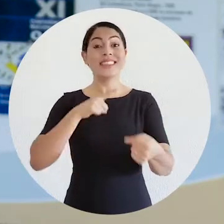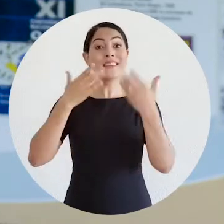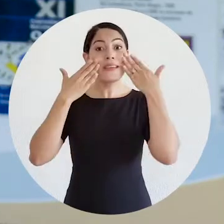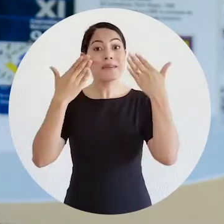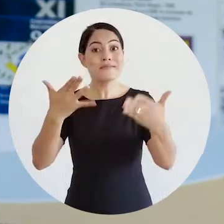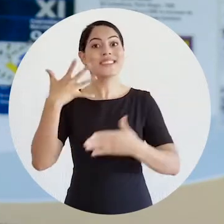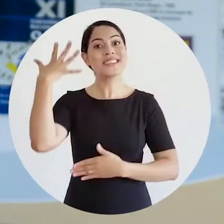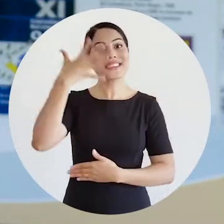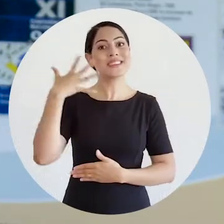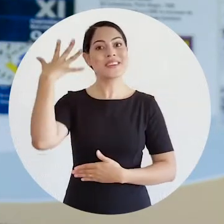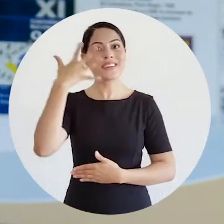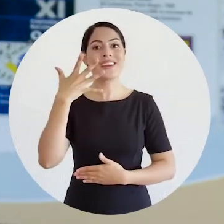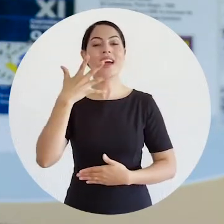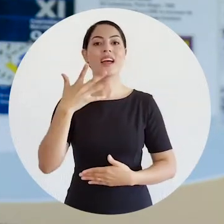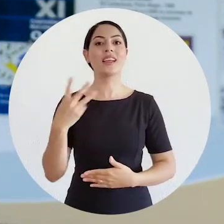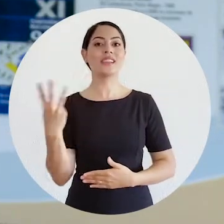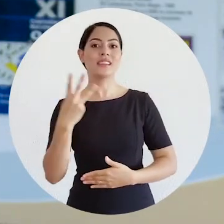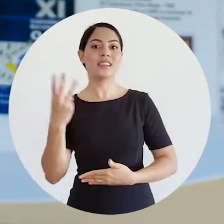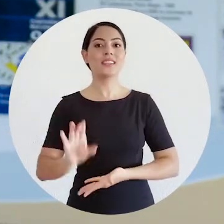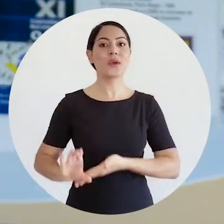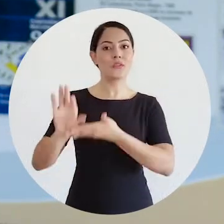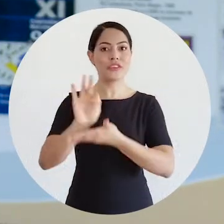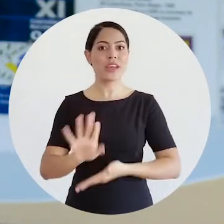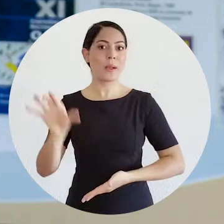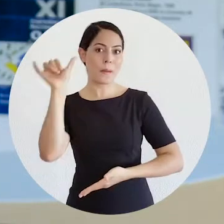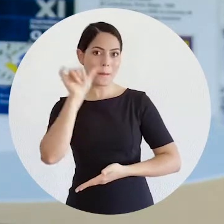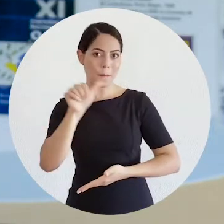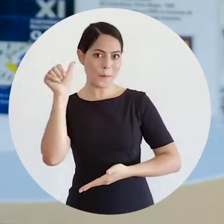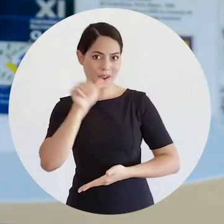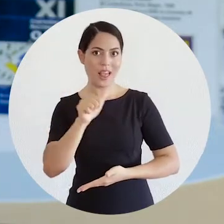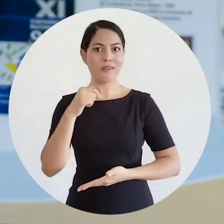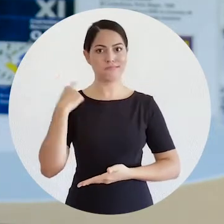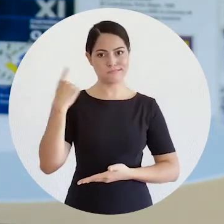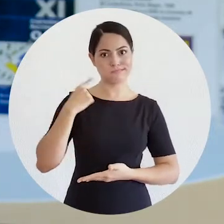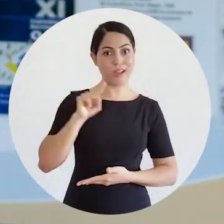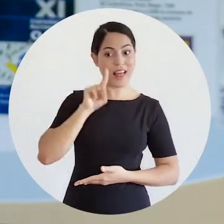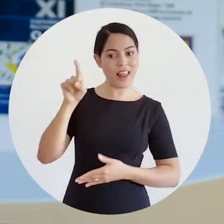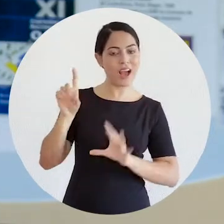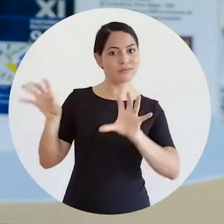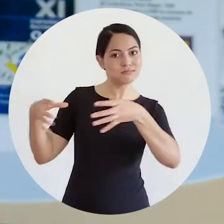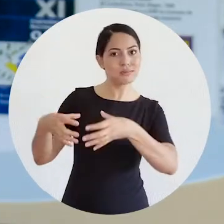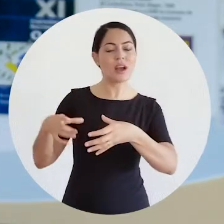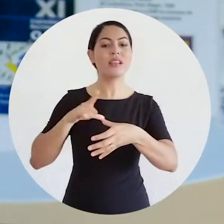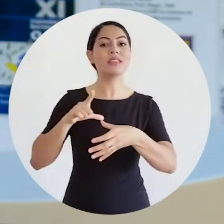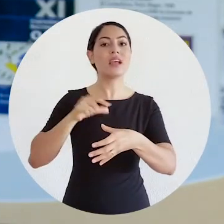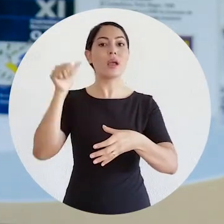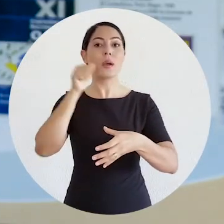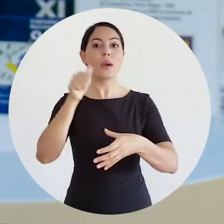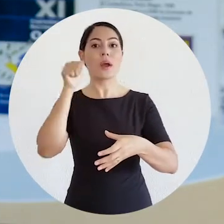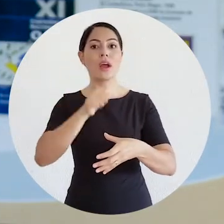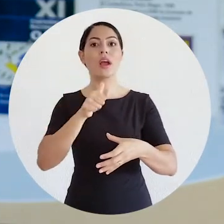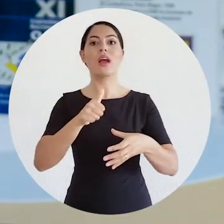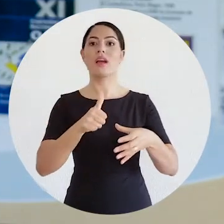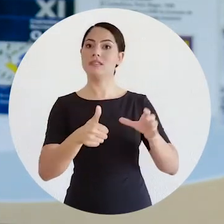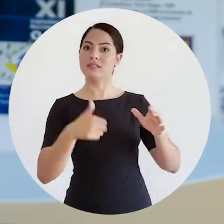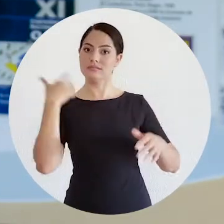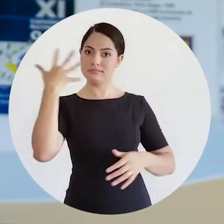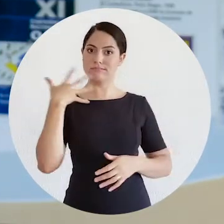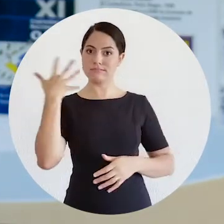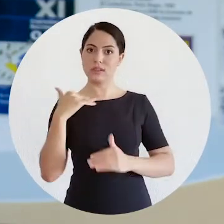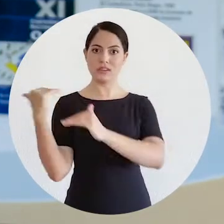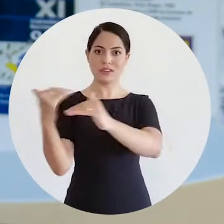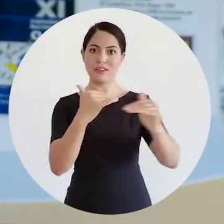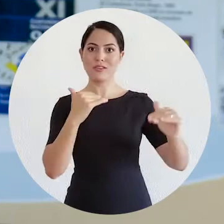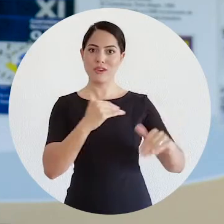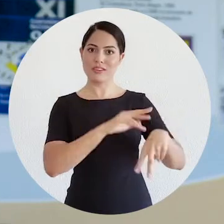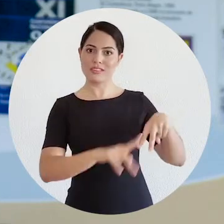numa palestra durante a Terceira Conferência Nacional da Mulher Advogada, uma palestra da Conselheira Valentina Jungmann, na qual ela propôs